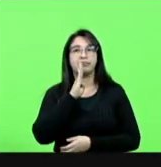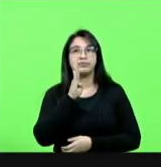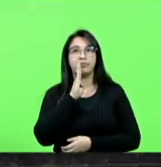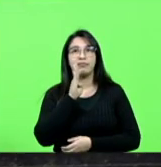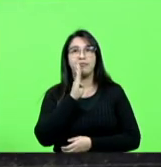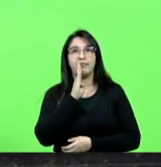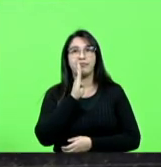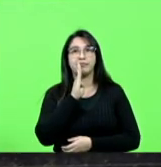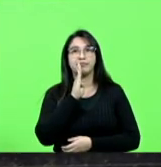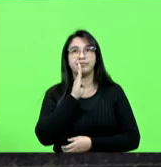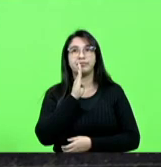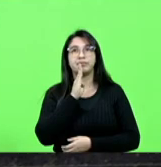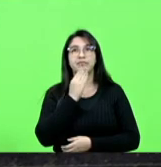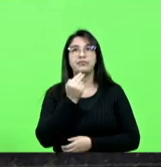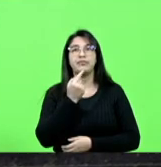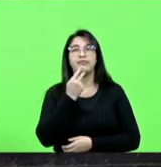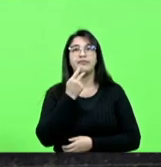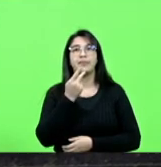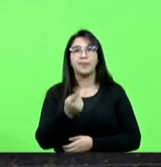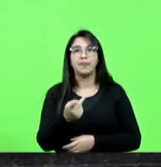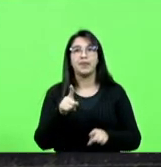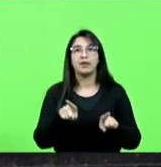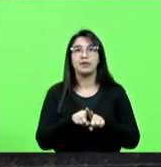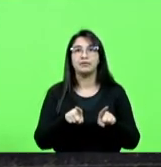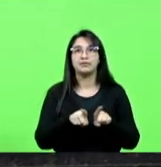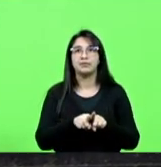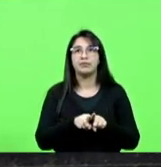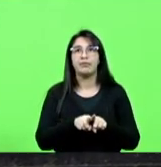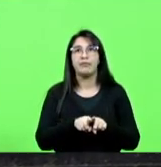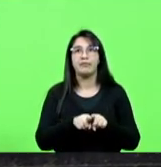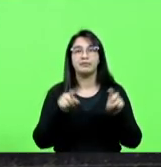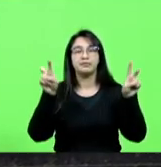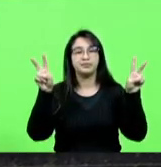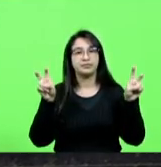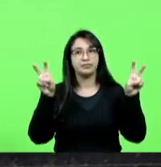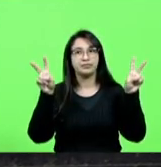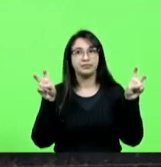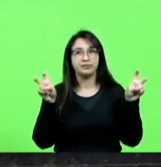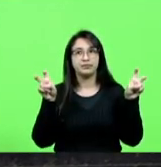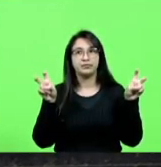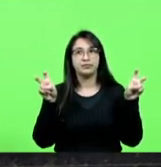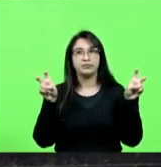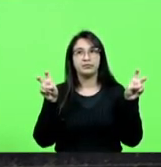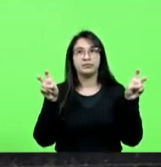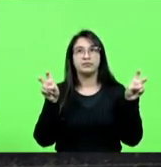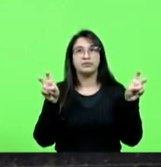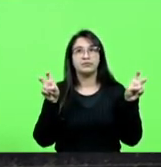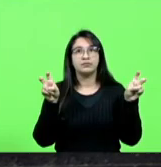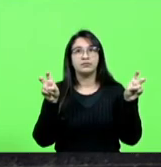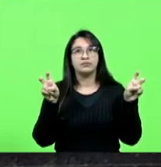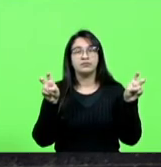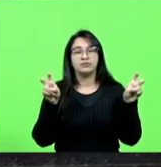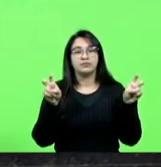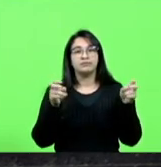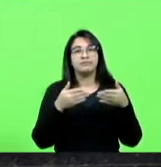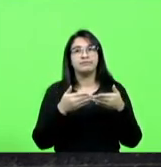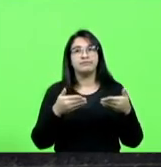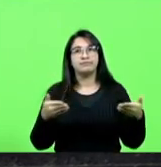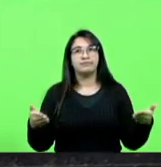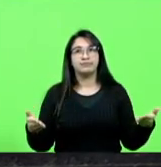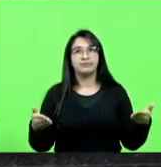manifestando ainda sobre a manifestação dos remanescentes